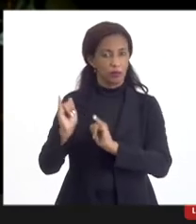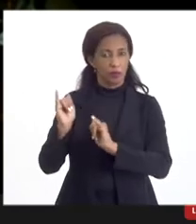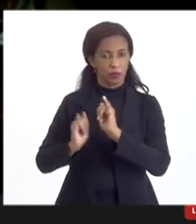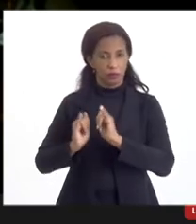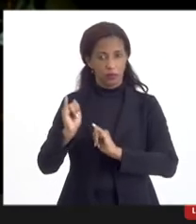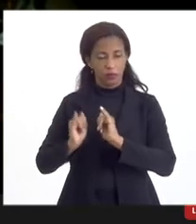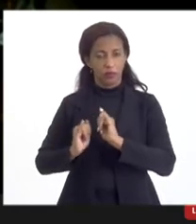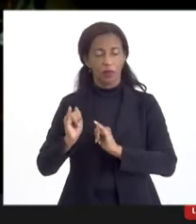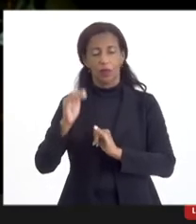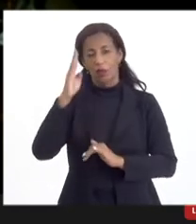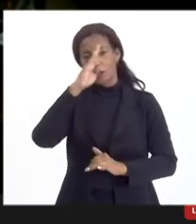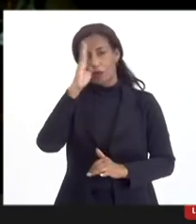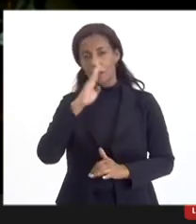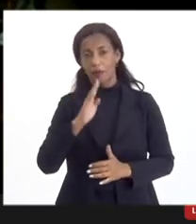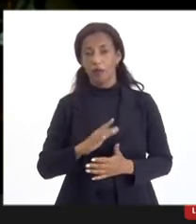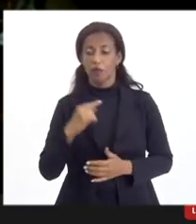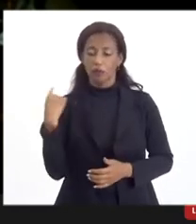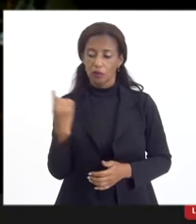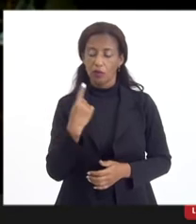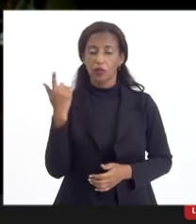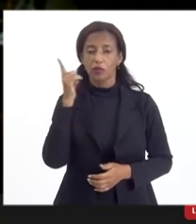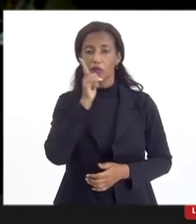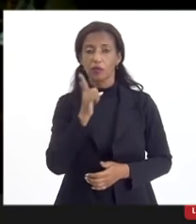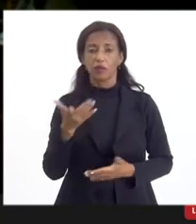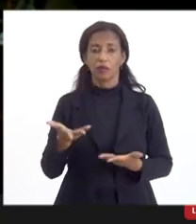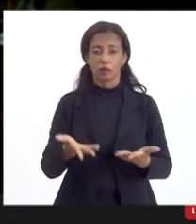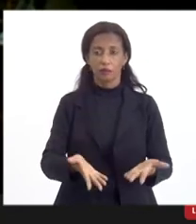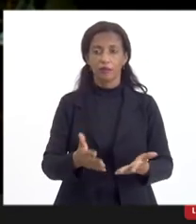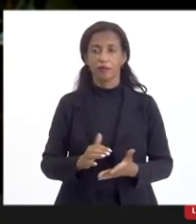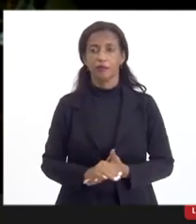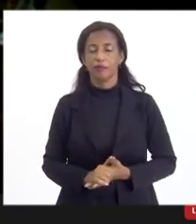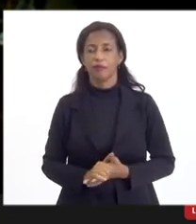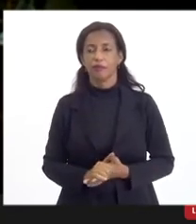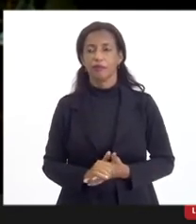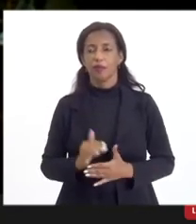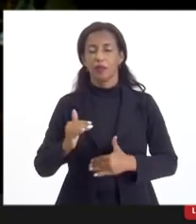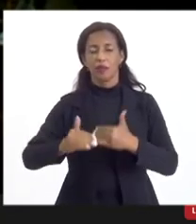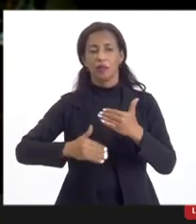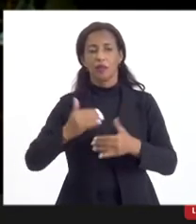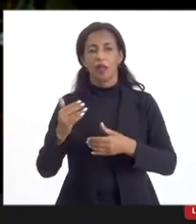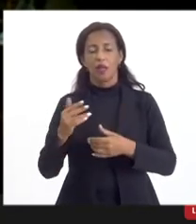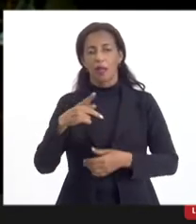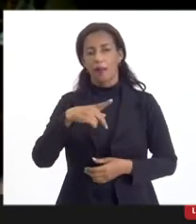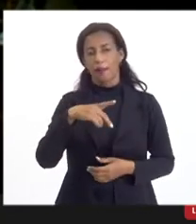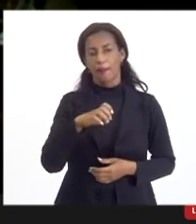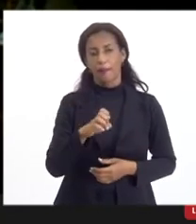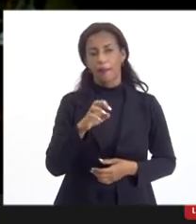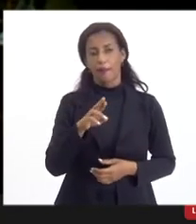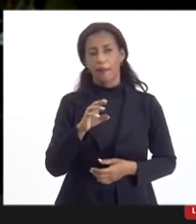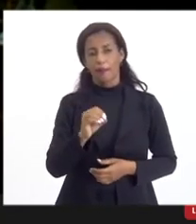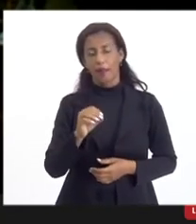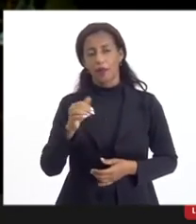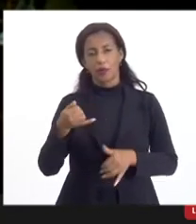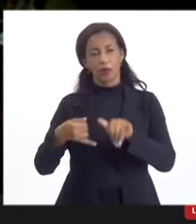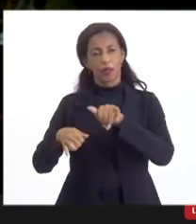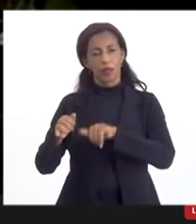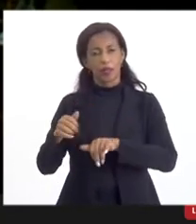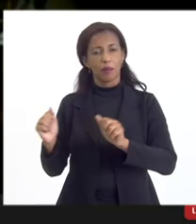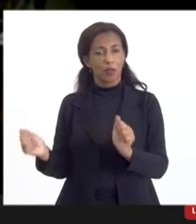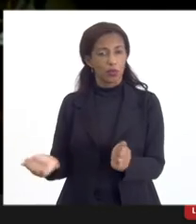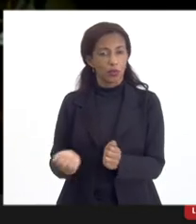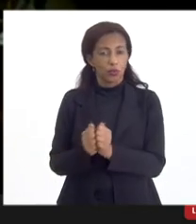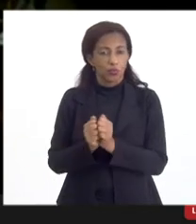no Brasil, nós conseguimos desenvolver a petroquímica com muito de engenharia